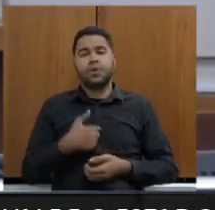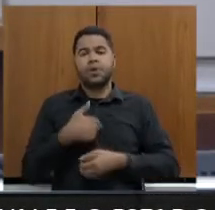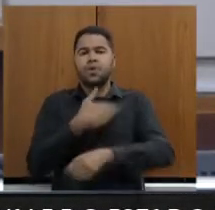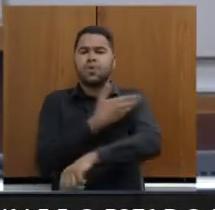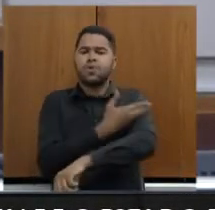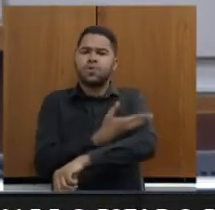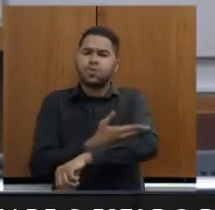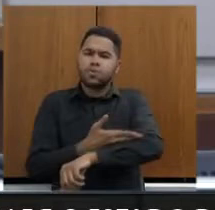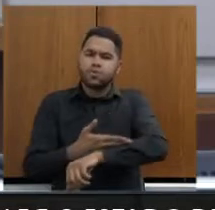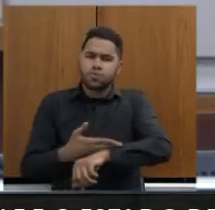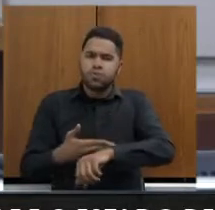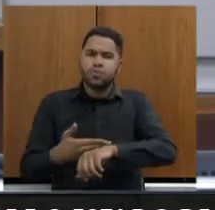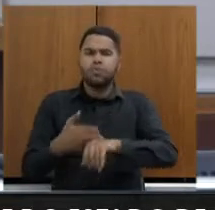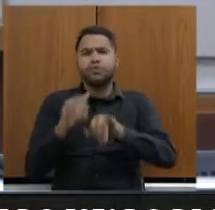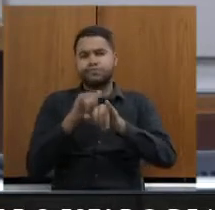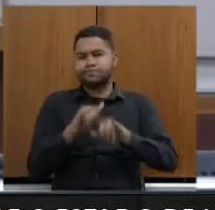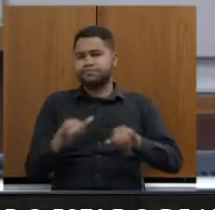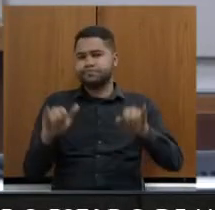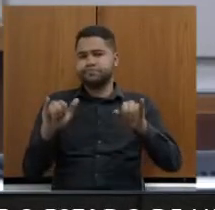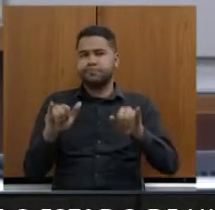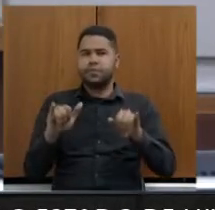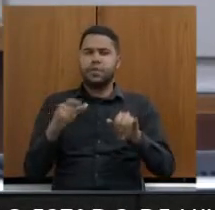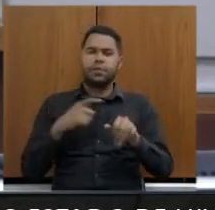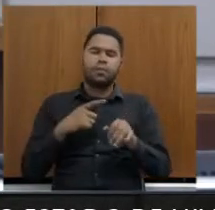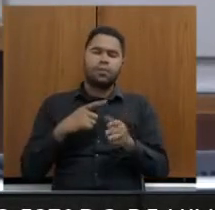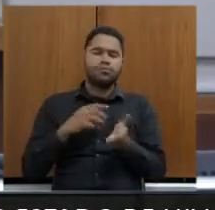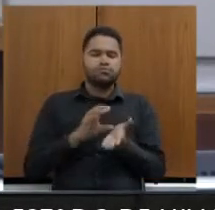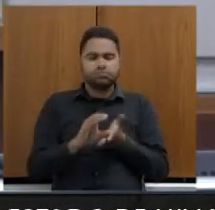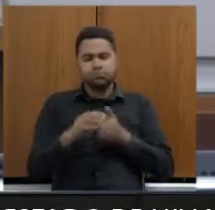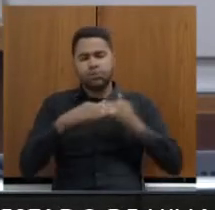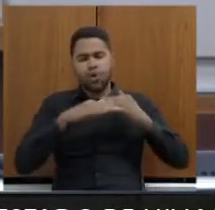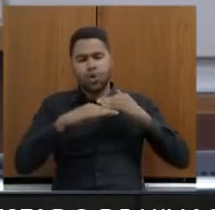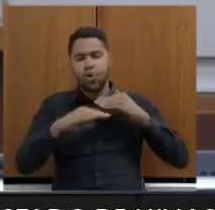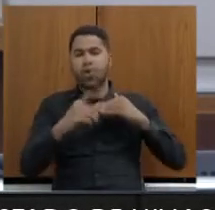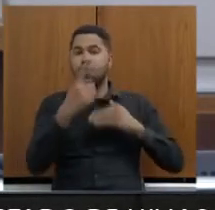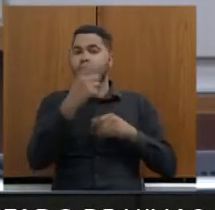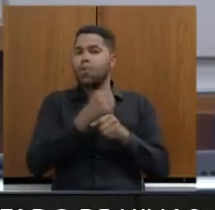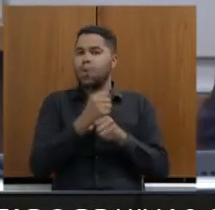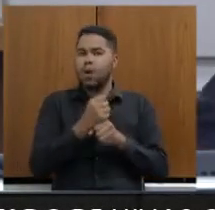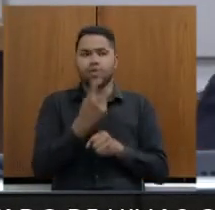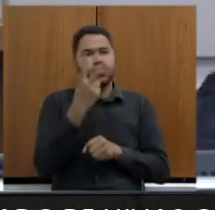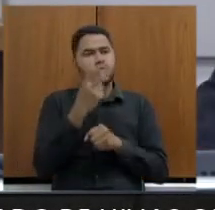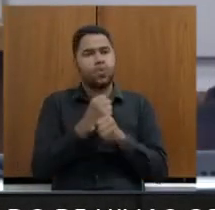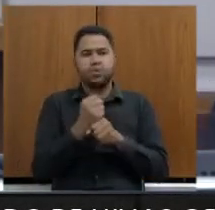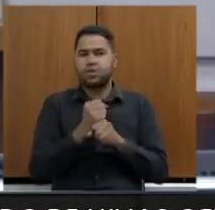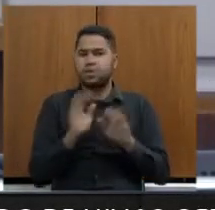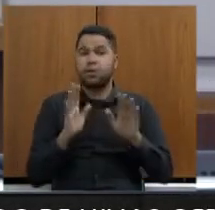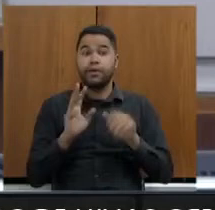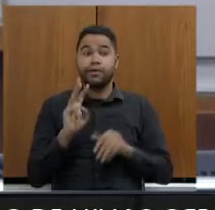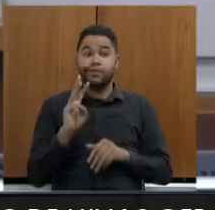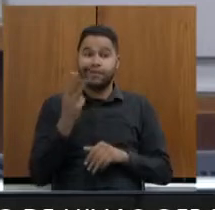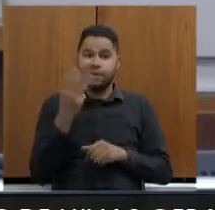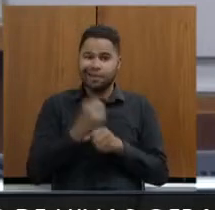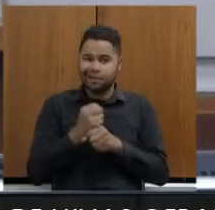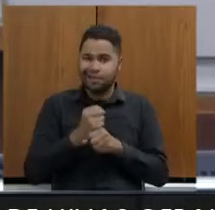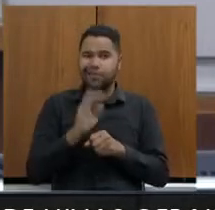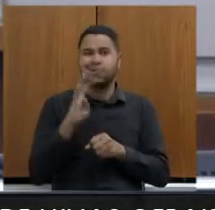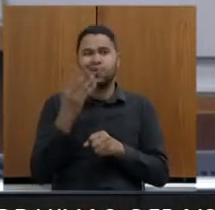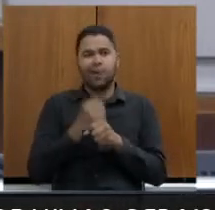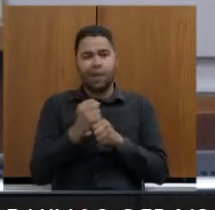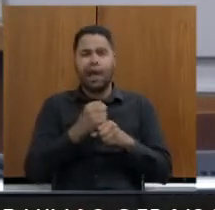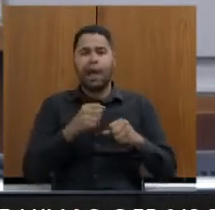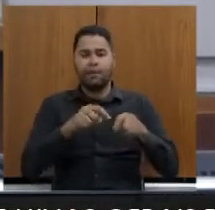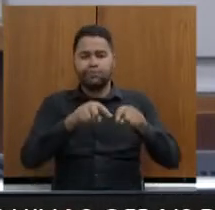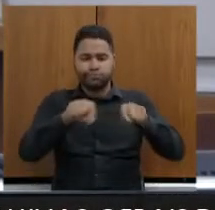quando a gente para investir em rodovia, pode passar um ano, passar dois anos, ninguém sofre. a partir do terceiro e do quarto ano, o buraco